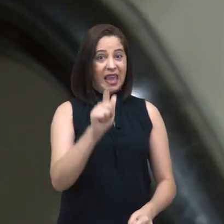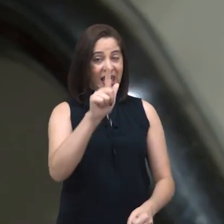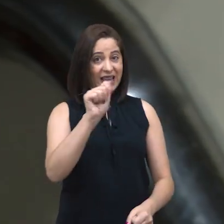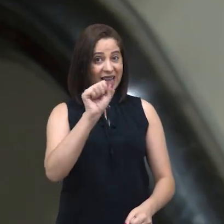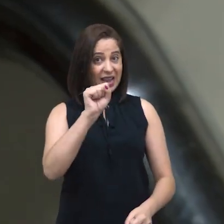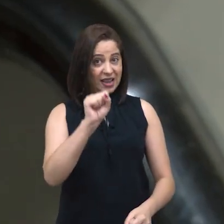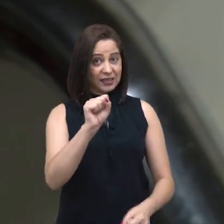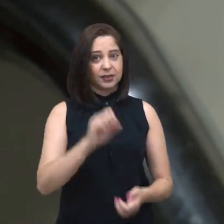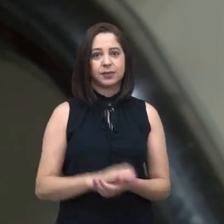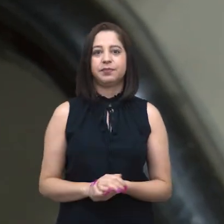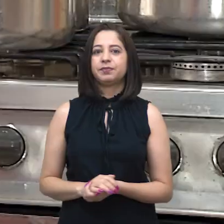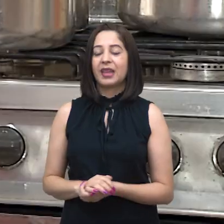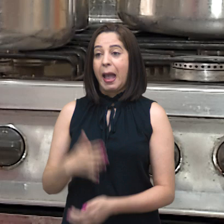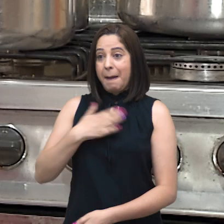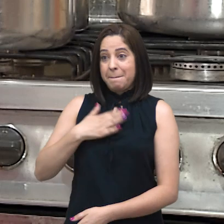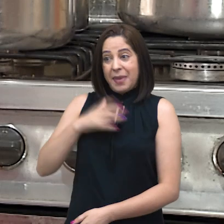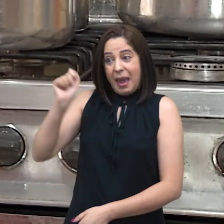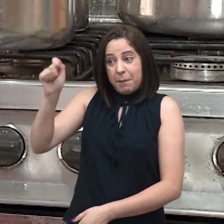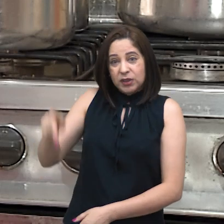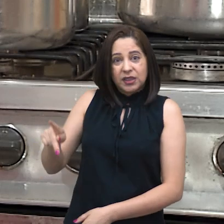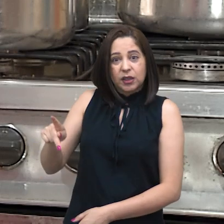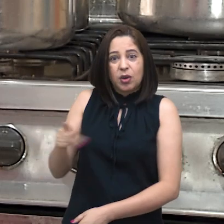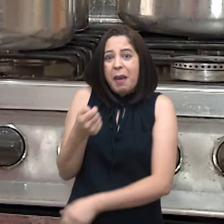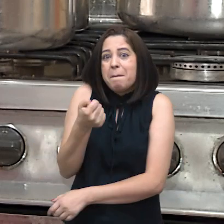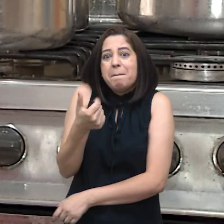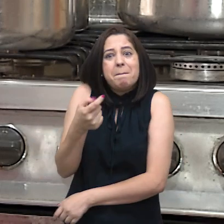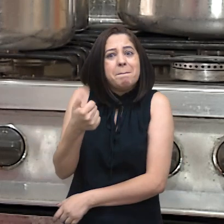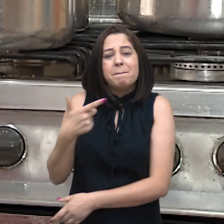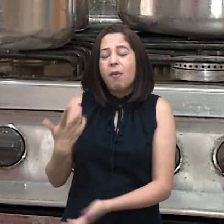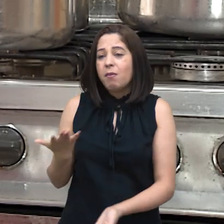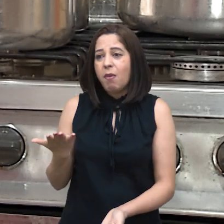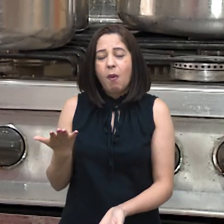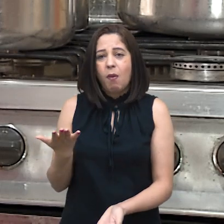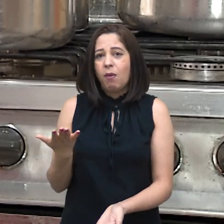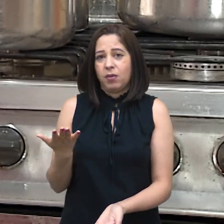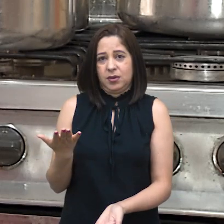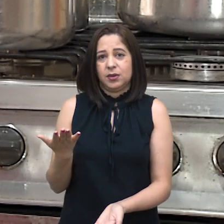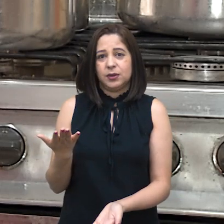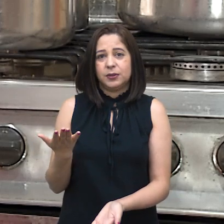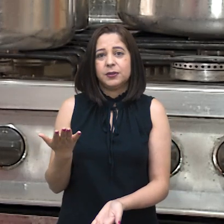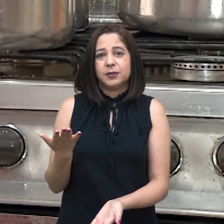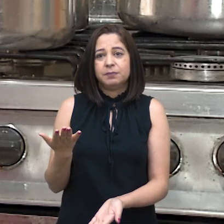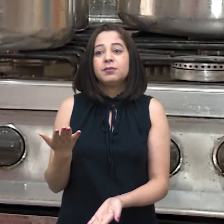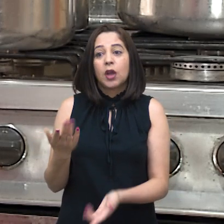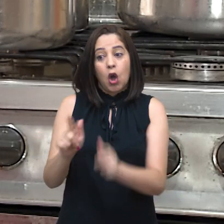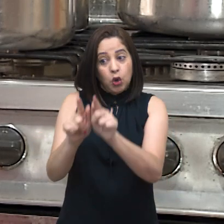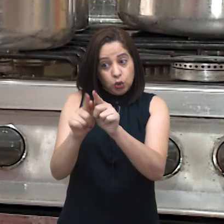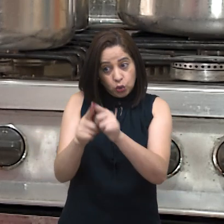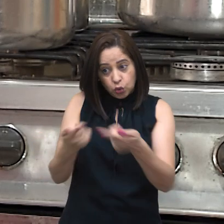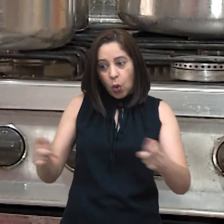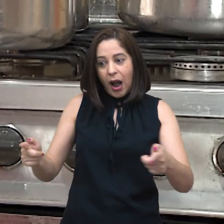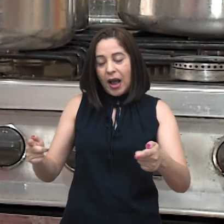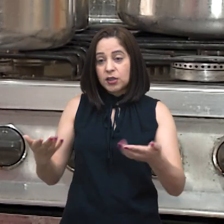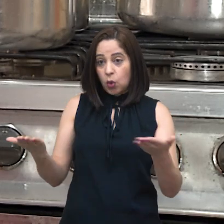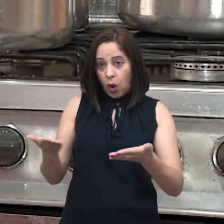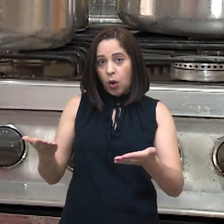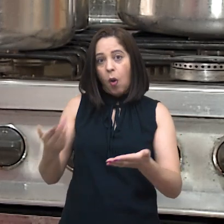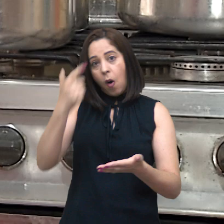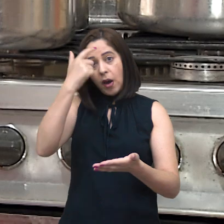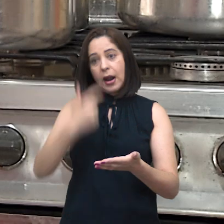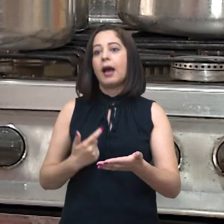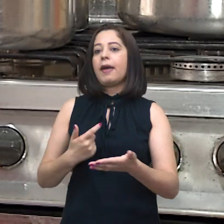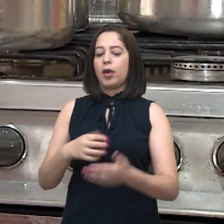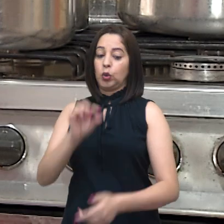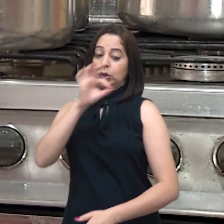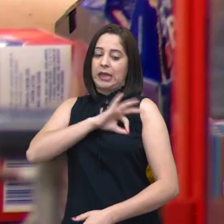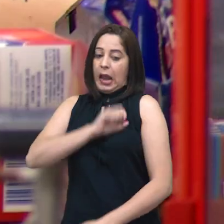água, luz e gás. Pelo que eu ganho de aposentadoria, muito pouco. E o churrasco é um